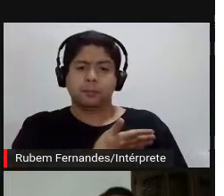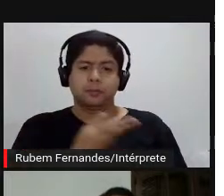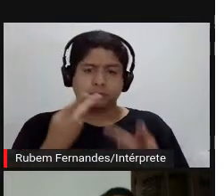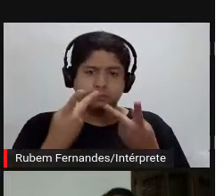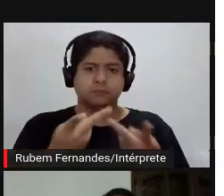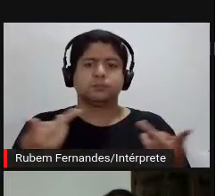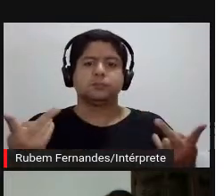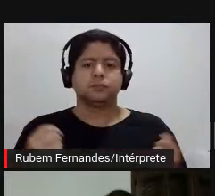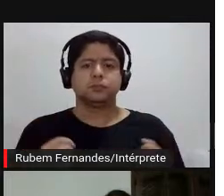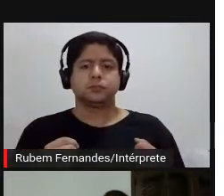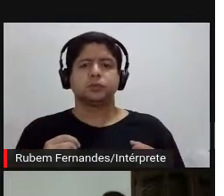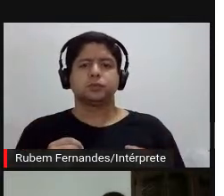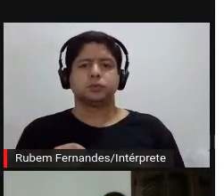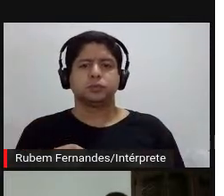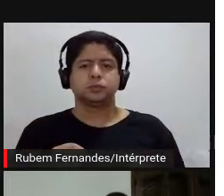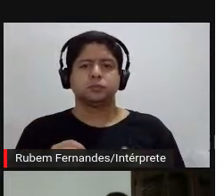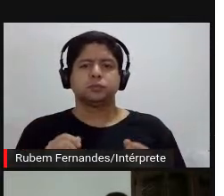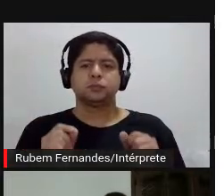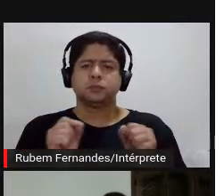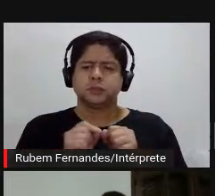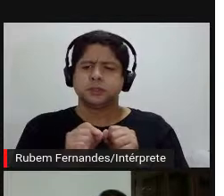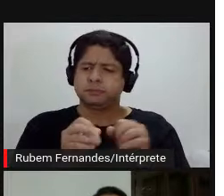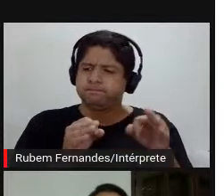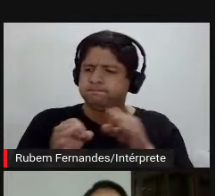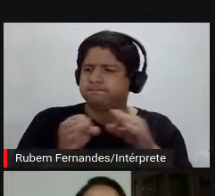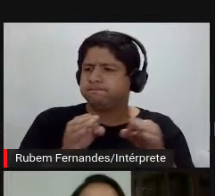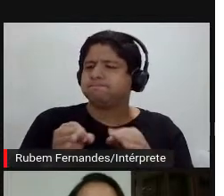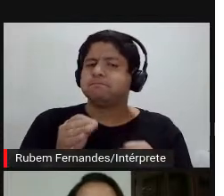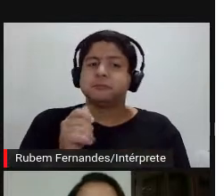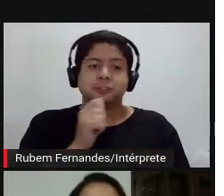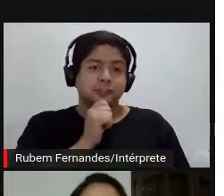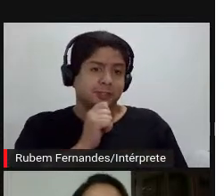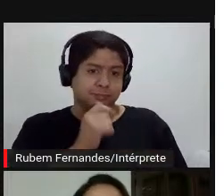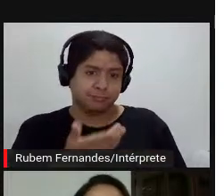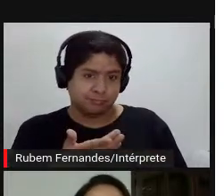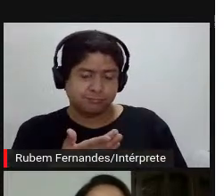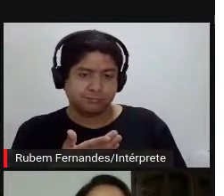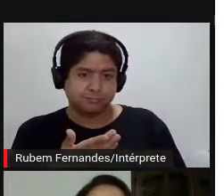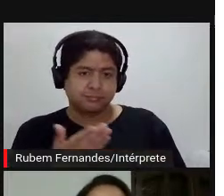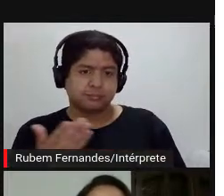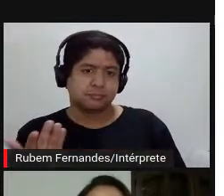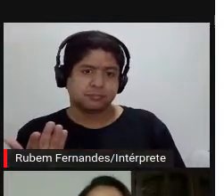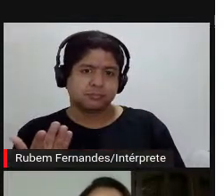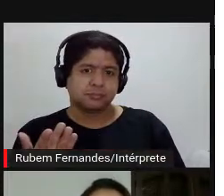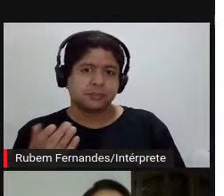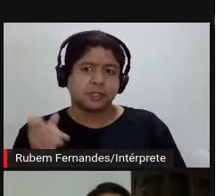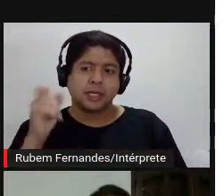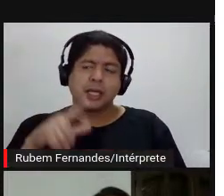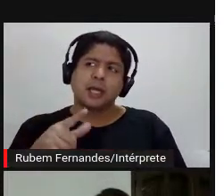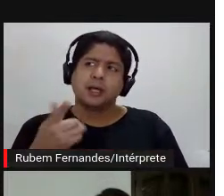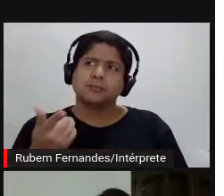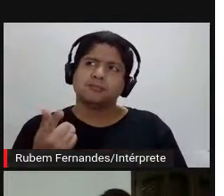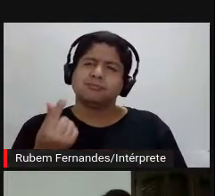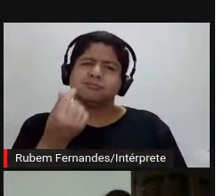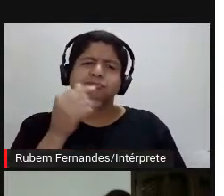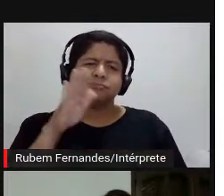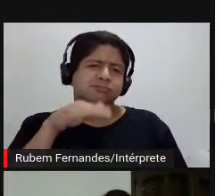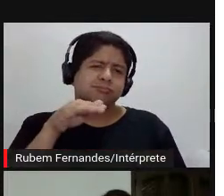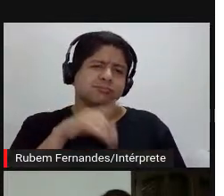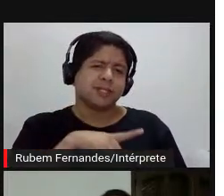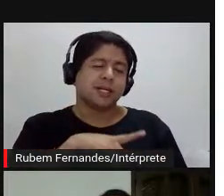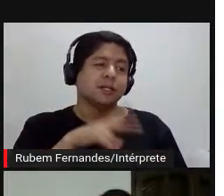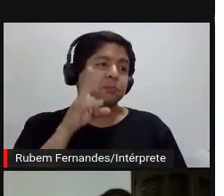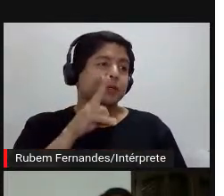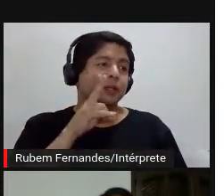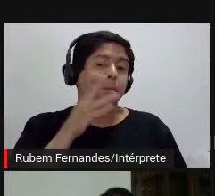monitoras, né, e não tinha nenhuma preparação, era um, um valor bem, bem baixinho, assim, eu lembro que eu,